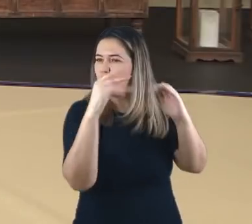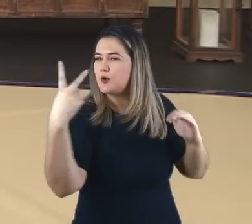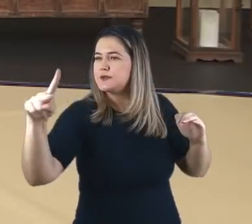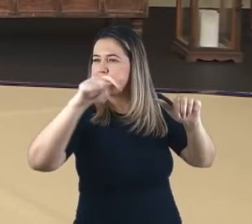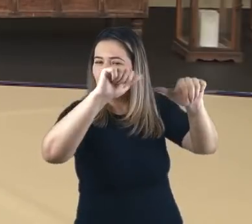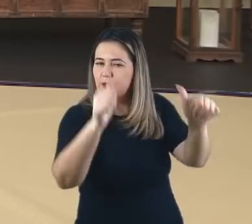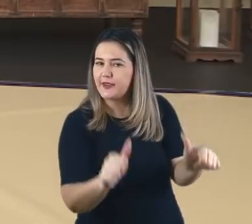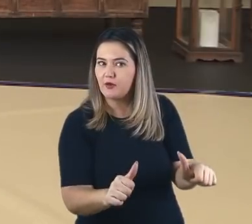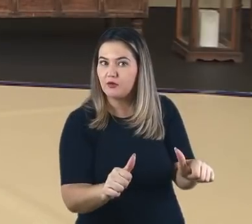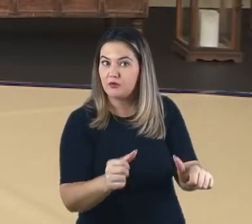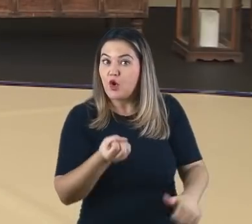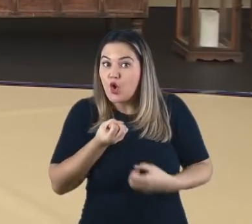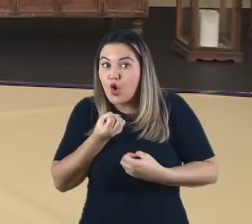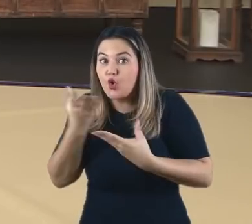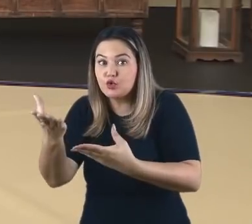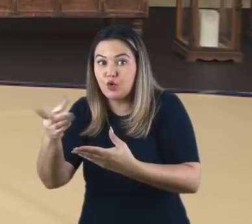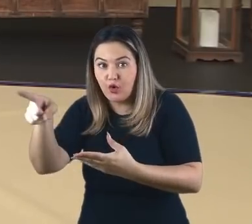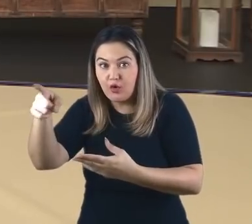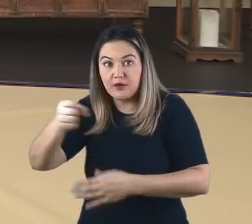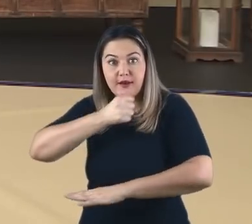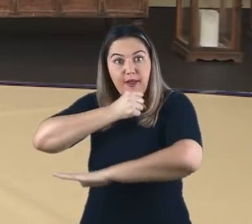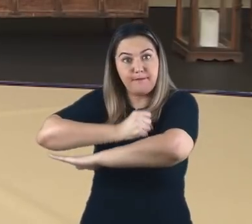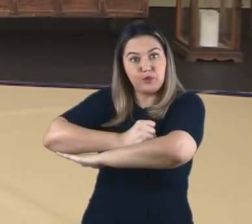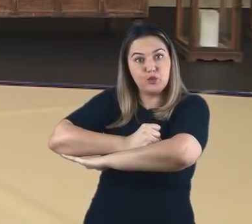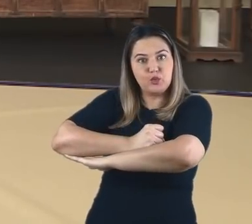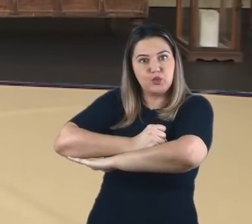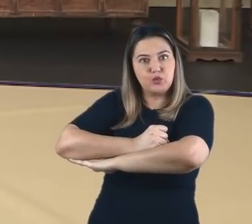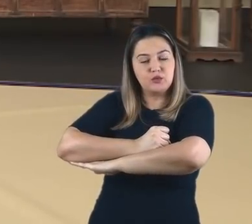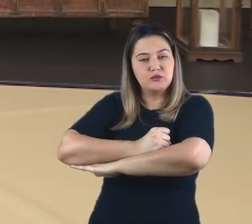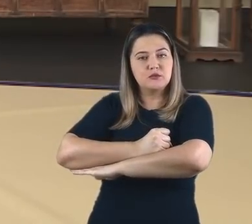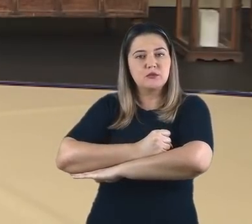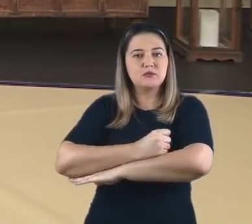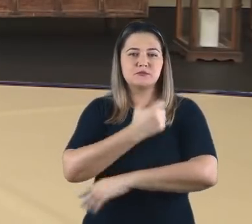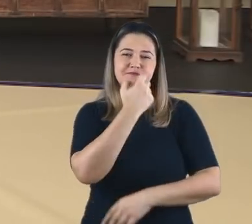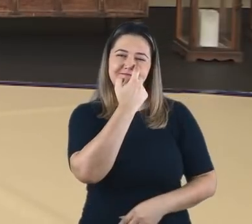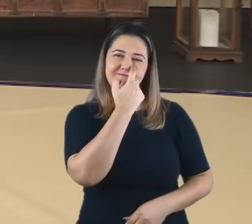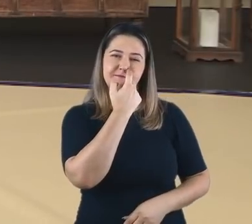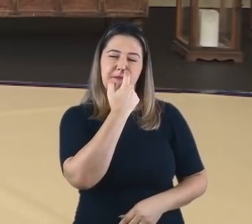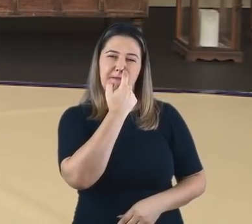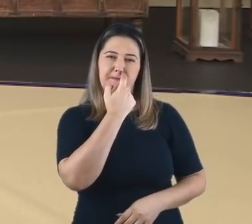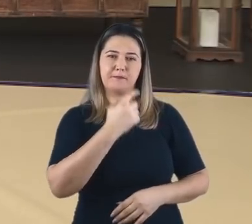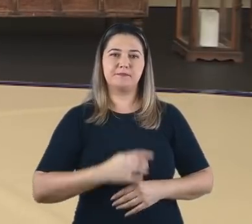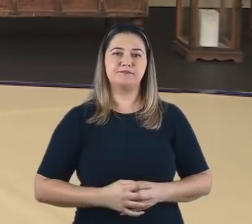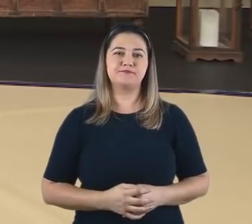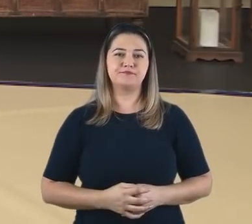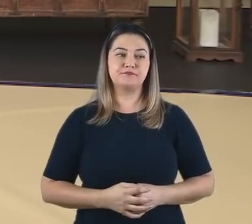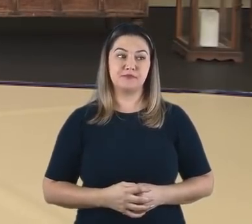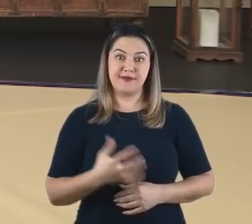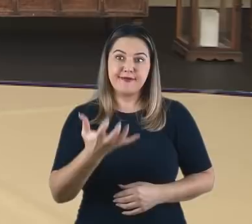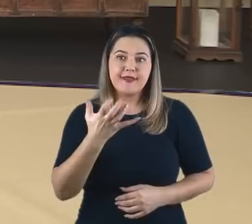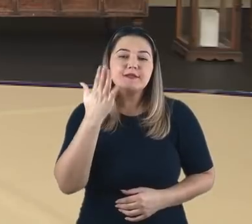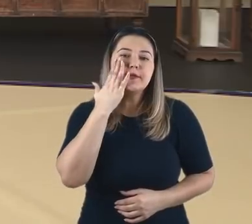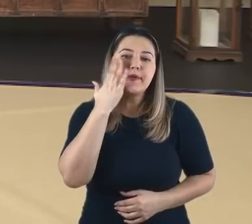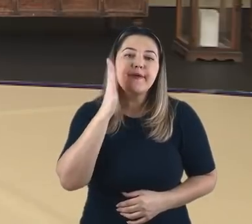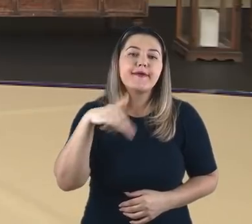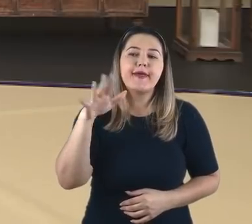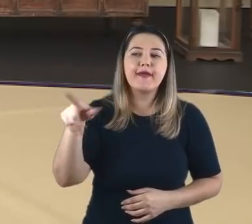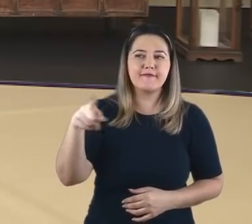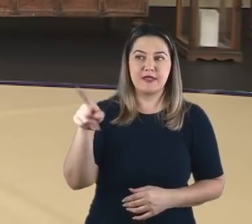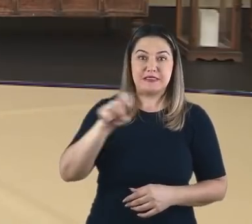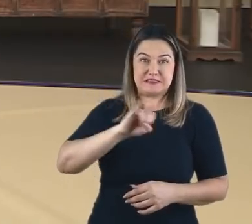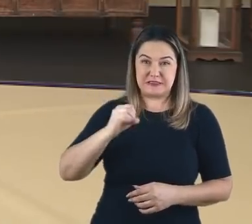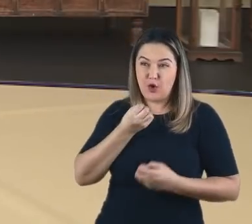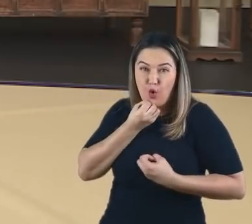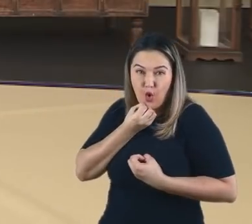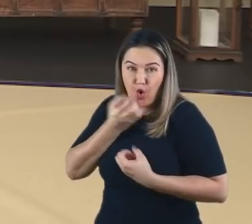Deve ter sido muita competição entre esses oficiais para ver quem ganharia melhor a confiança do rei. E alguns viram nessa